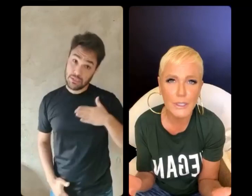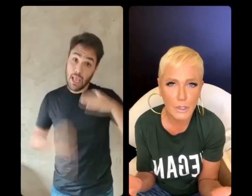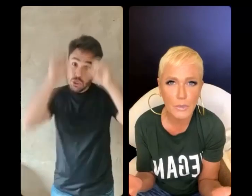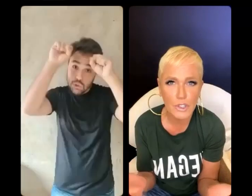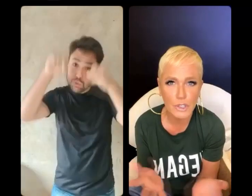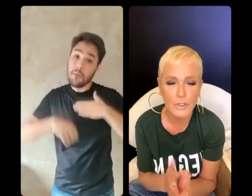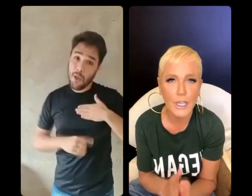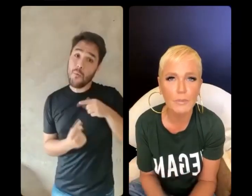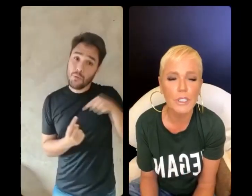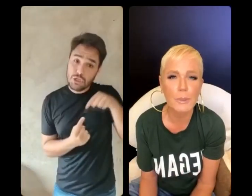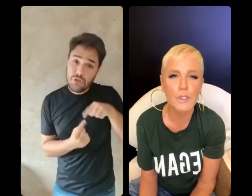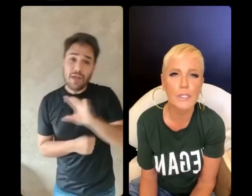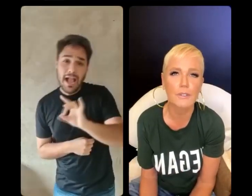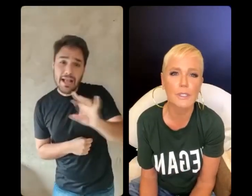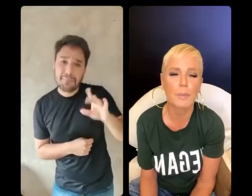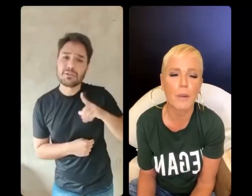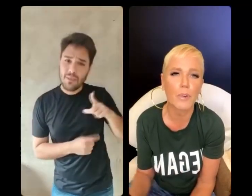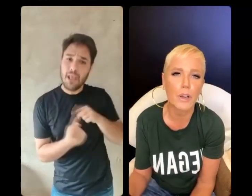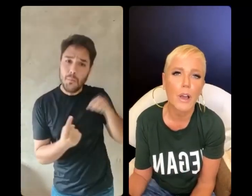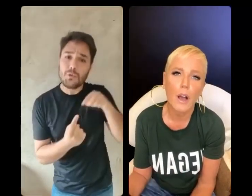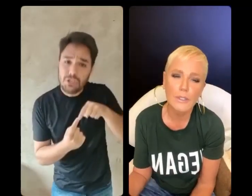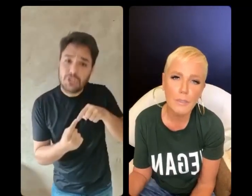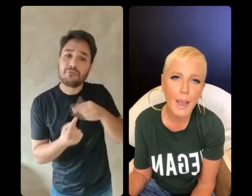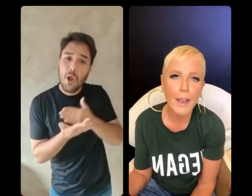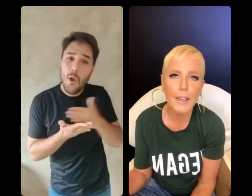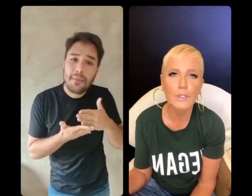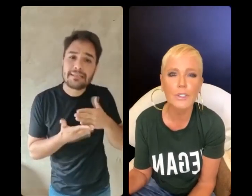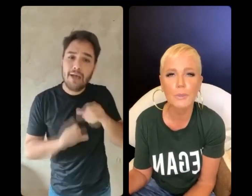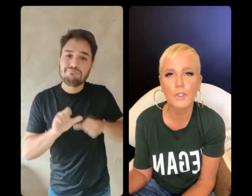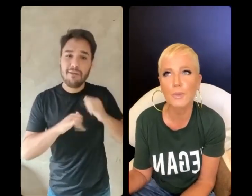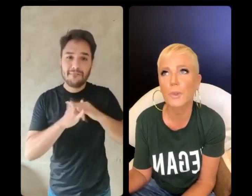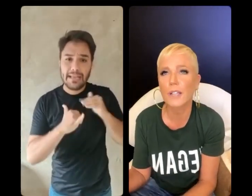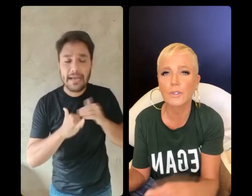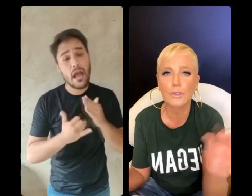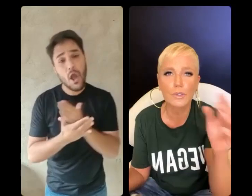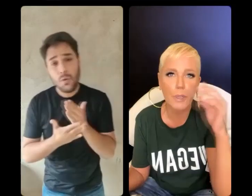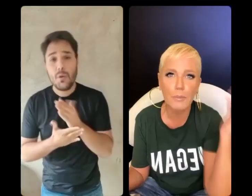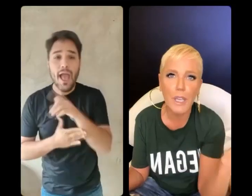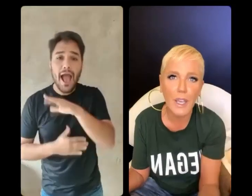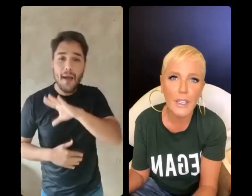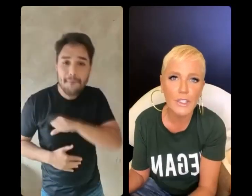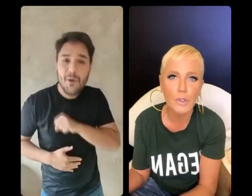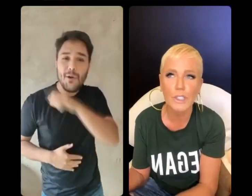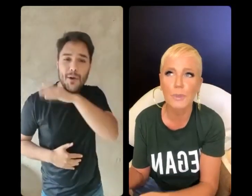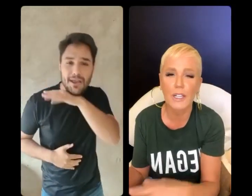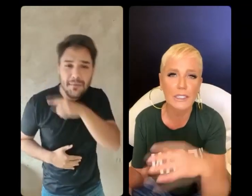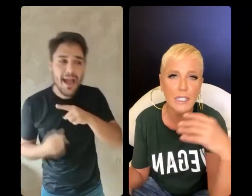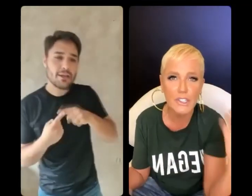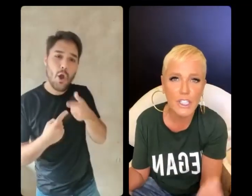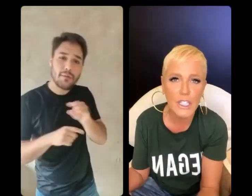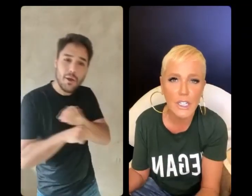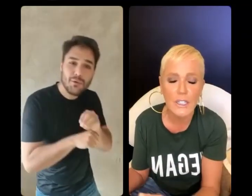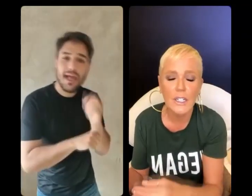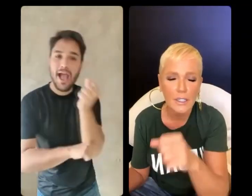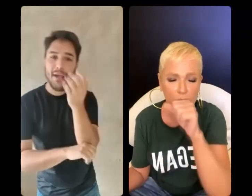pessoa tem um motivo, né? Muitas pessoas devem ser pelo amor aos animais, outras pessoas por causa do meio ambiente, outras por causa da